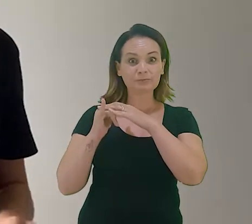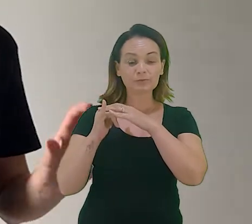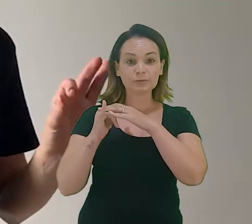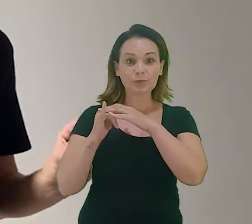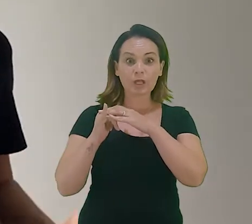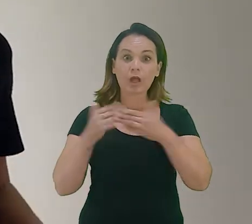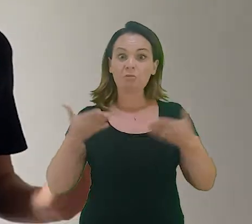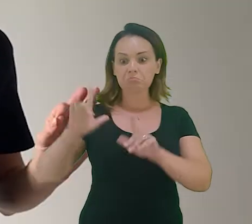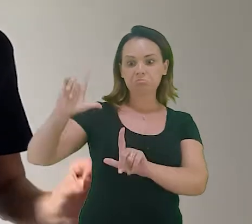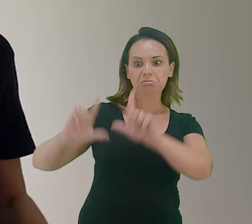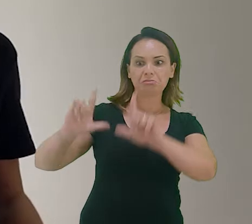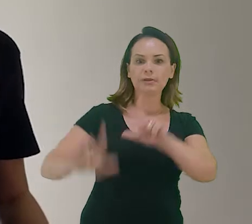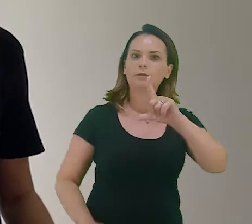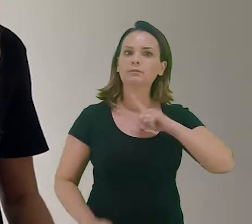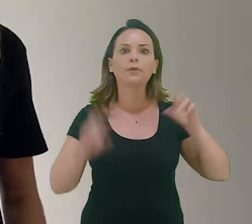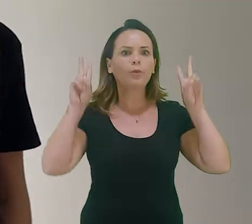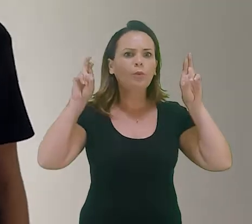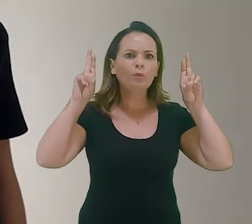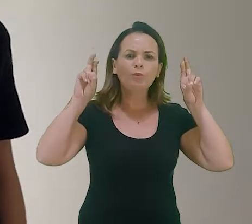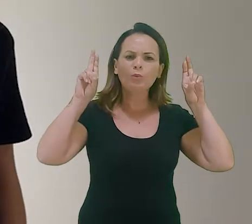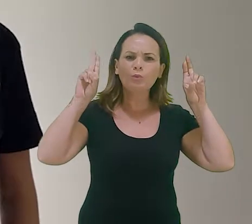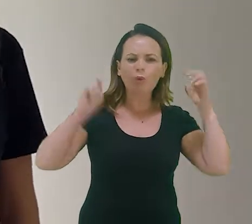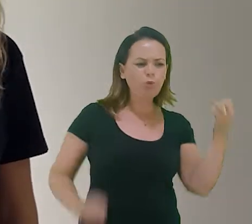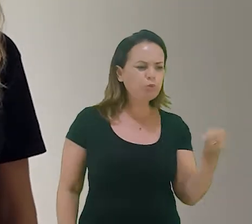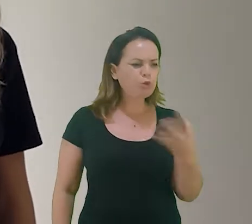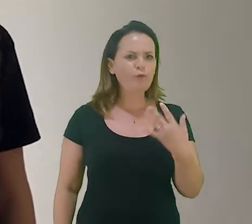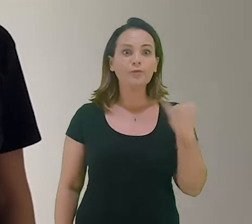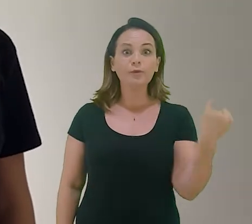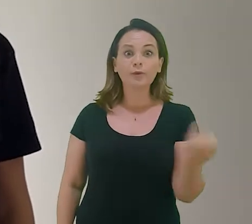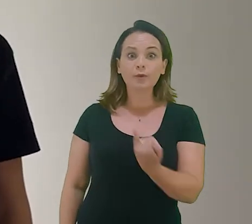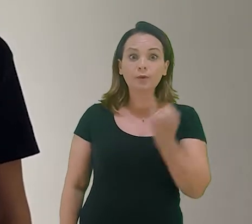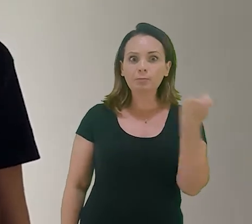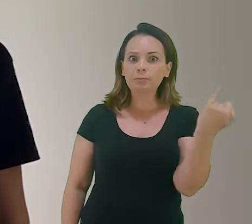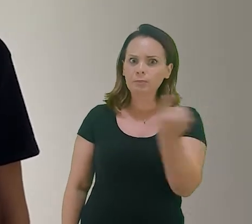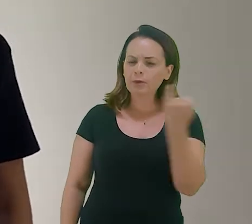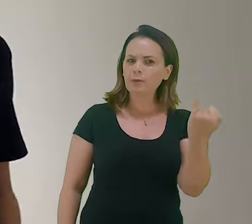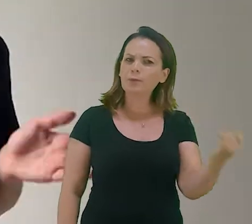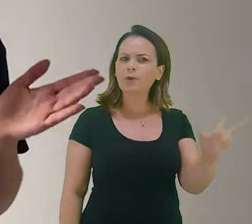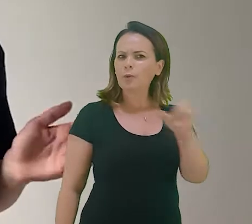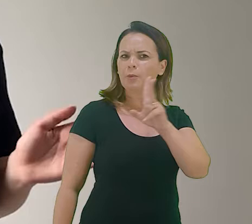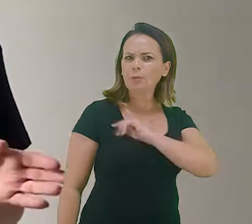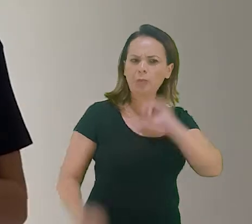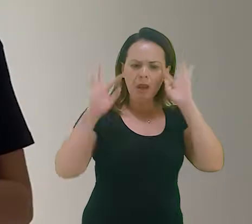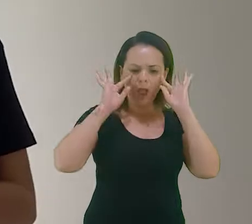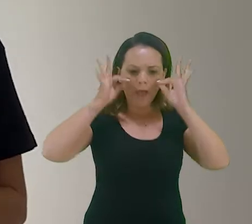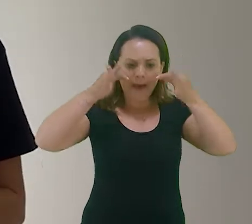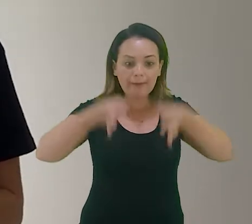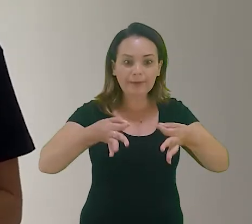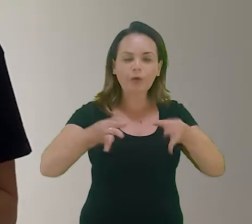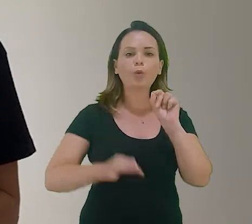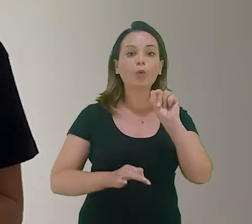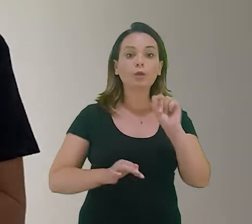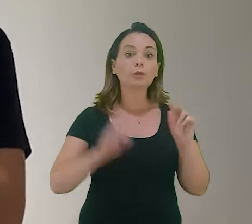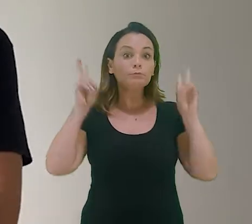YouTube. E neste episódio nós teremos um tema extremamente atual, importante, relevante, que merece a nossa